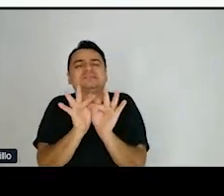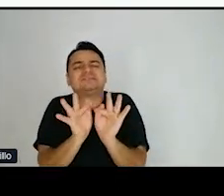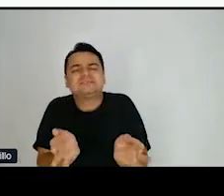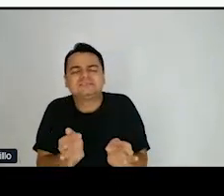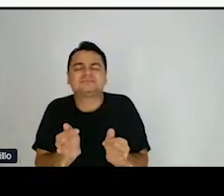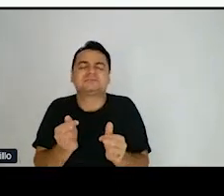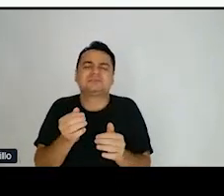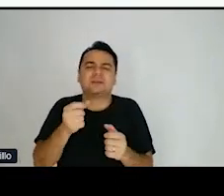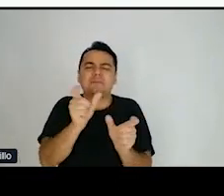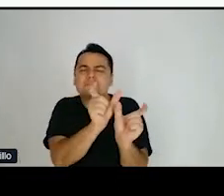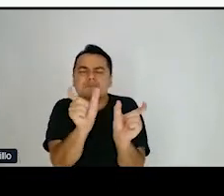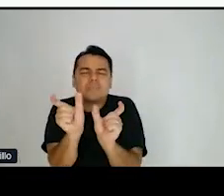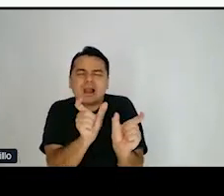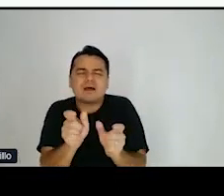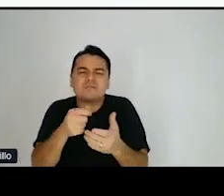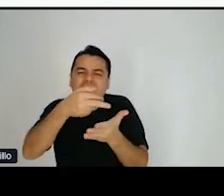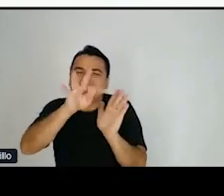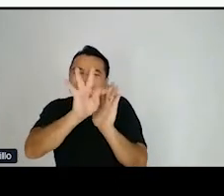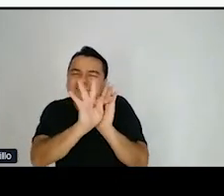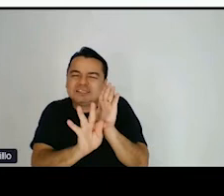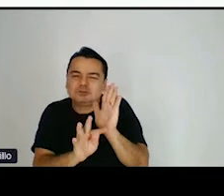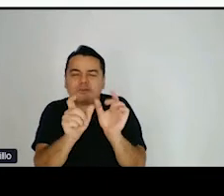trabalho dela, que é bastante bonito.